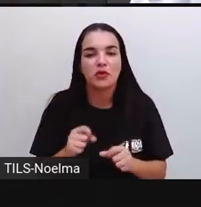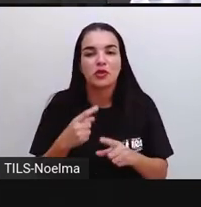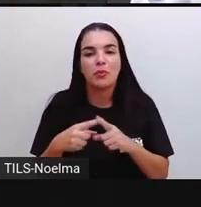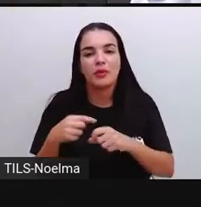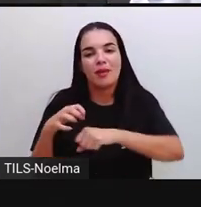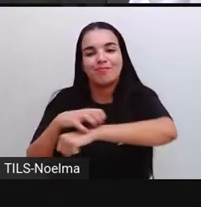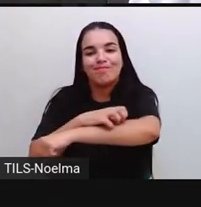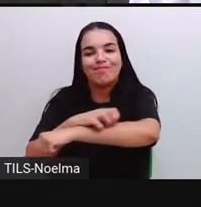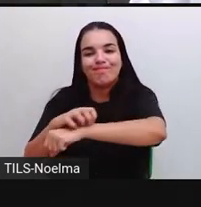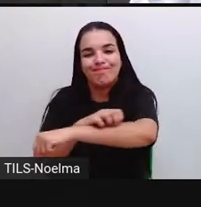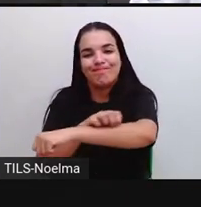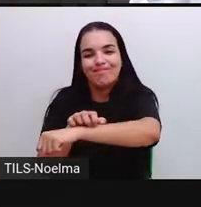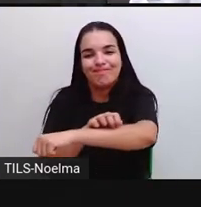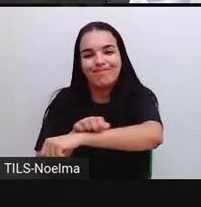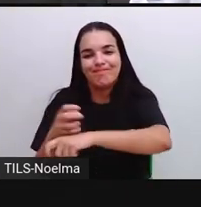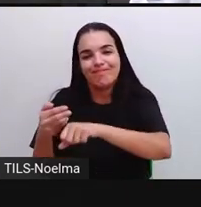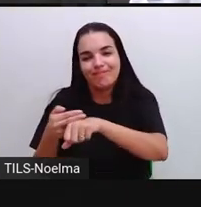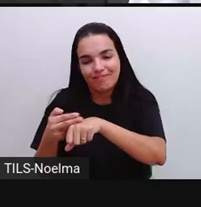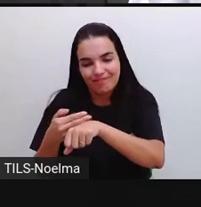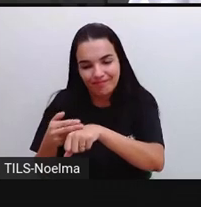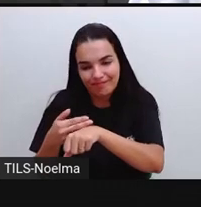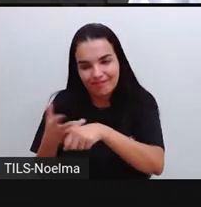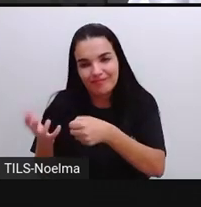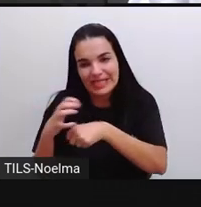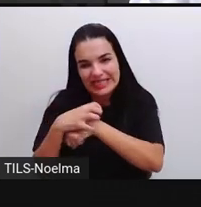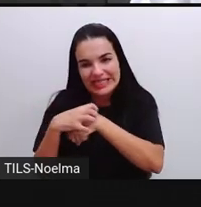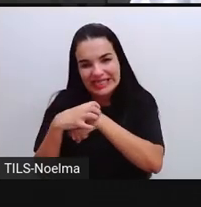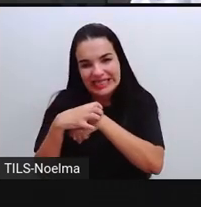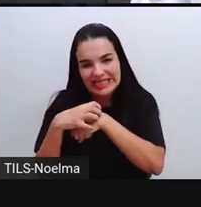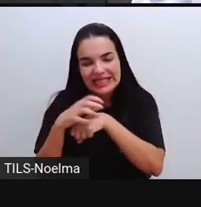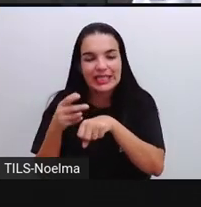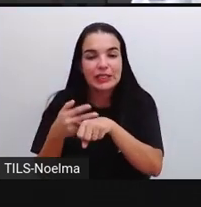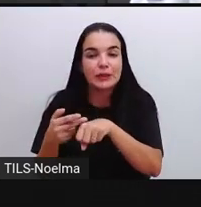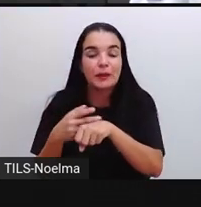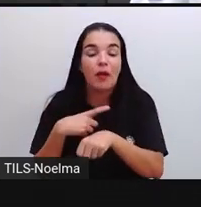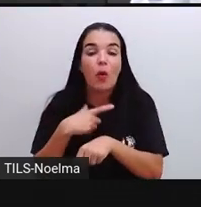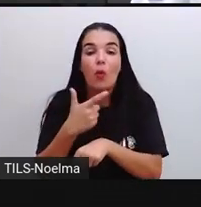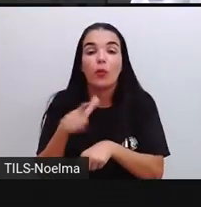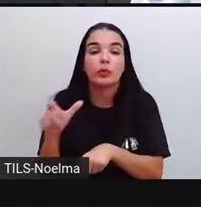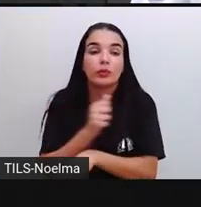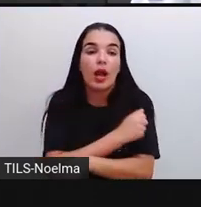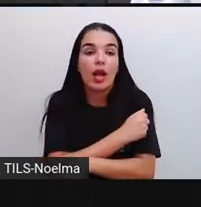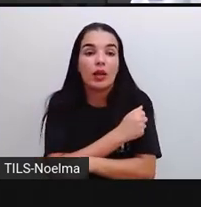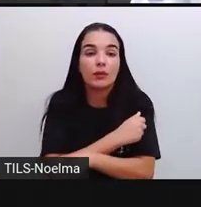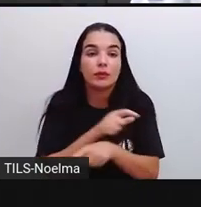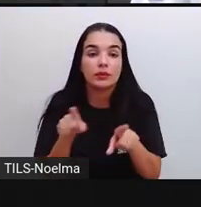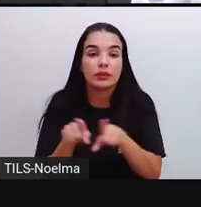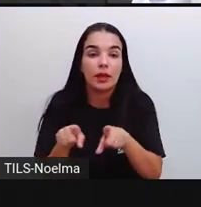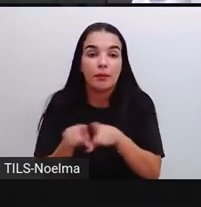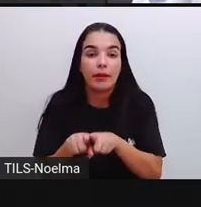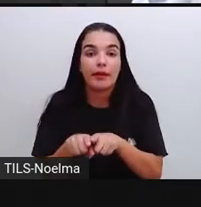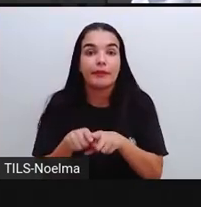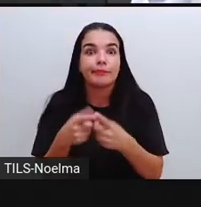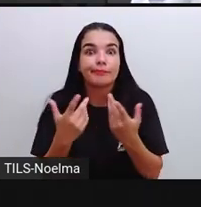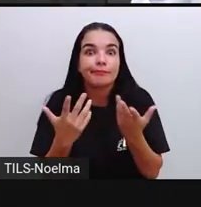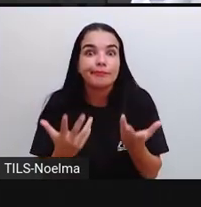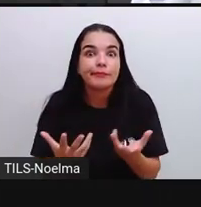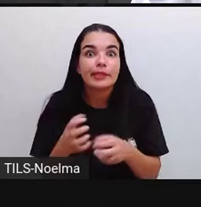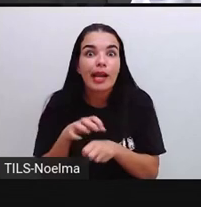alérgica a chocolate. Eu tive um outro aluno que era alérgico a banana,